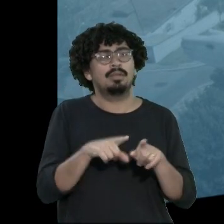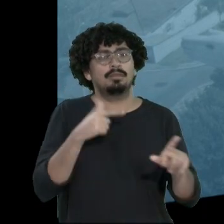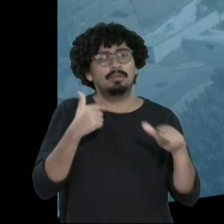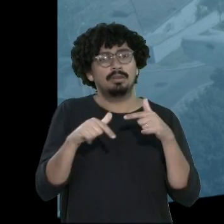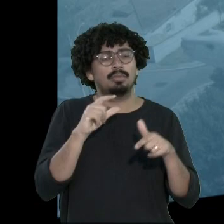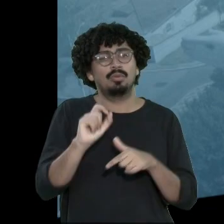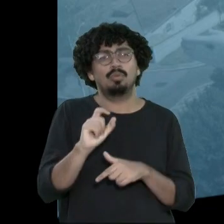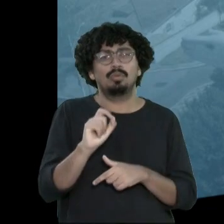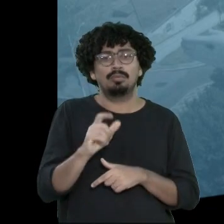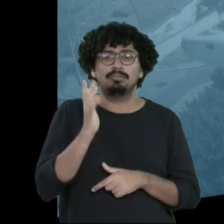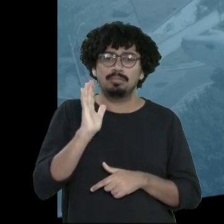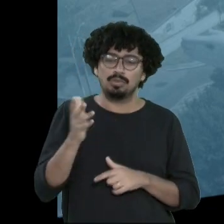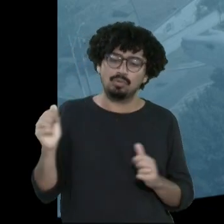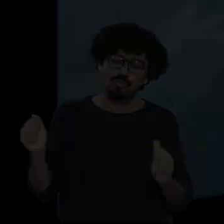a gente faz junto à comunidade.